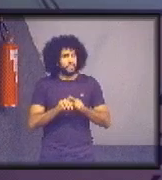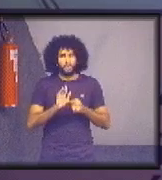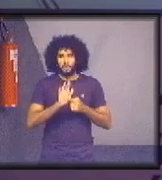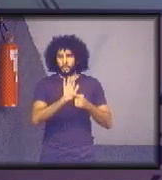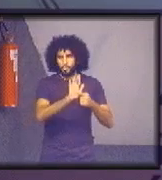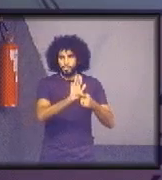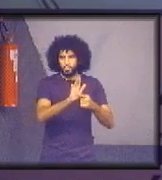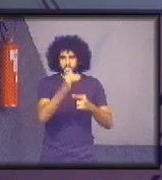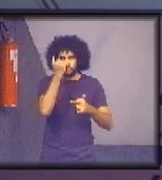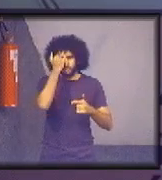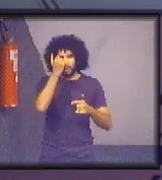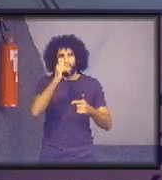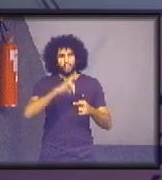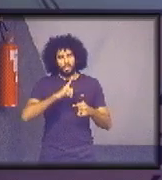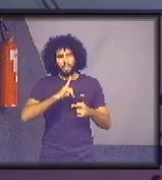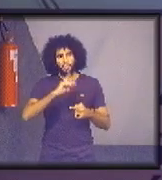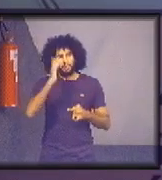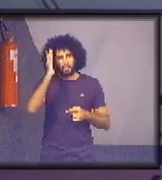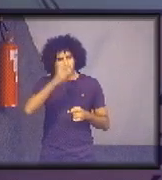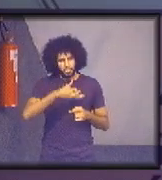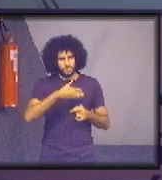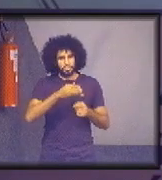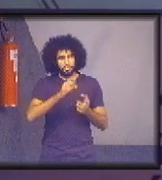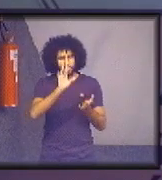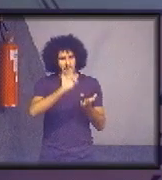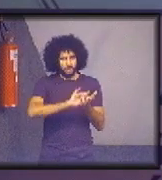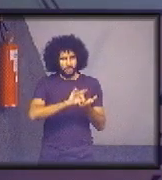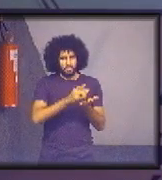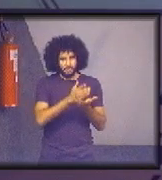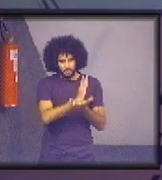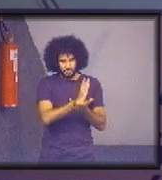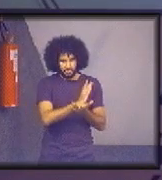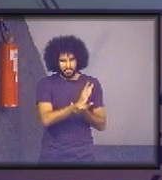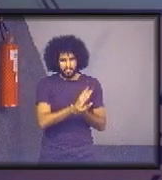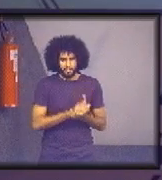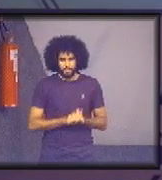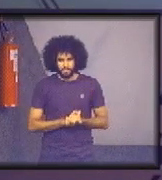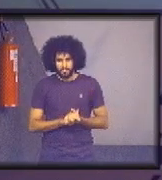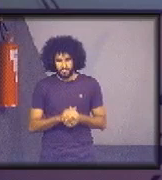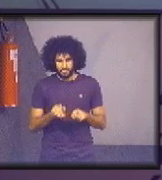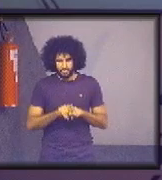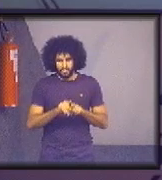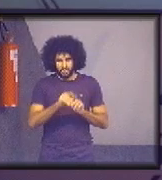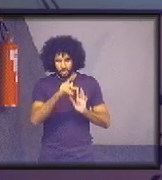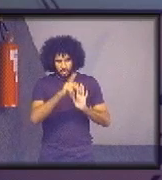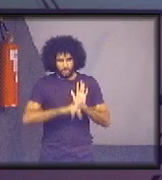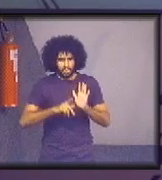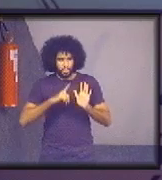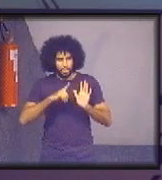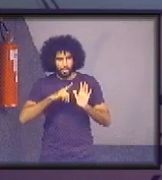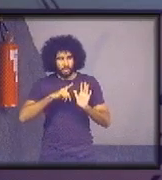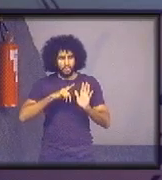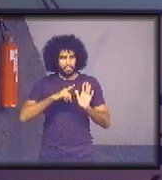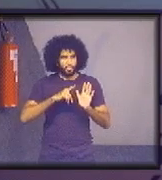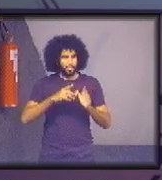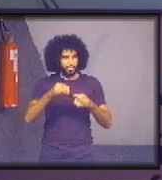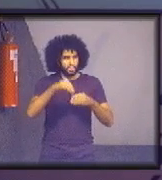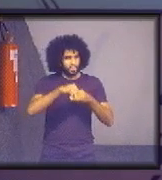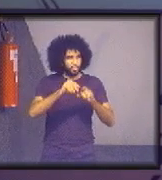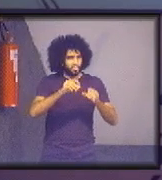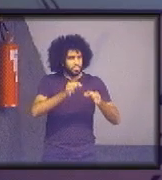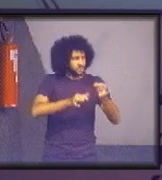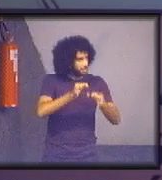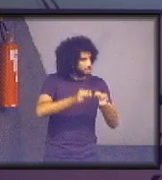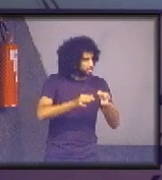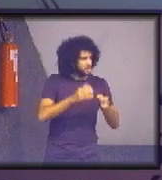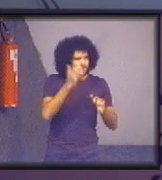ideia e foi aprovado. Resolvíamos fazer com que esse projeto ele fosse normatizado no tribunal, porque nós sabemos que essa questão